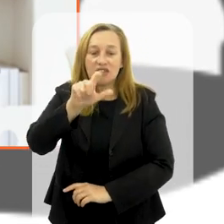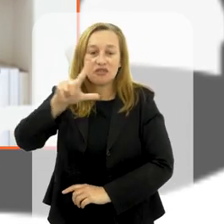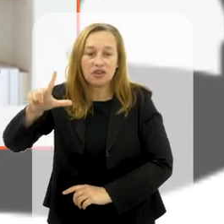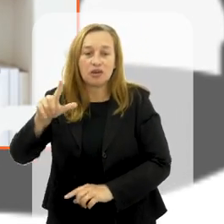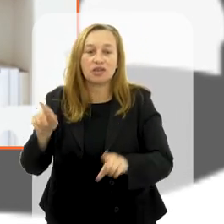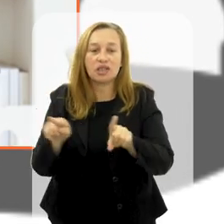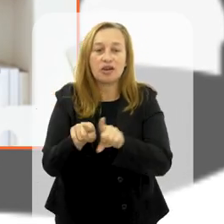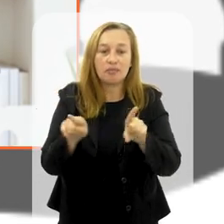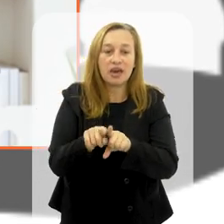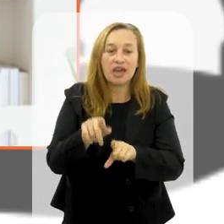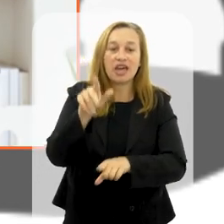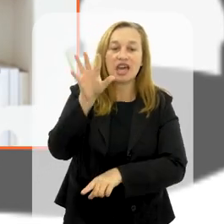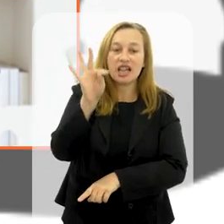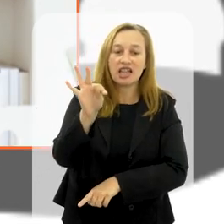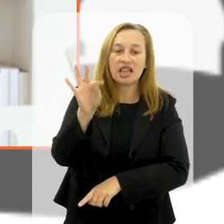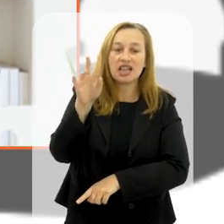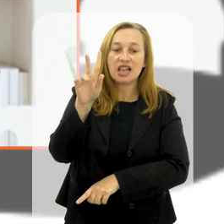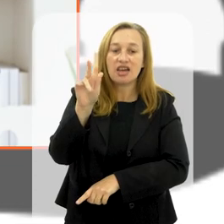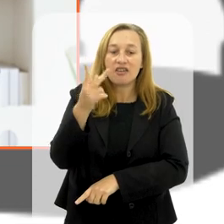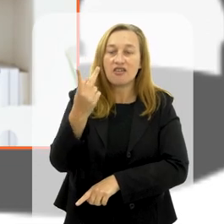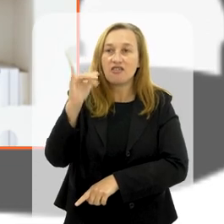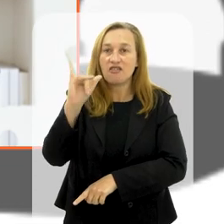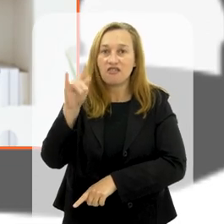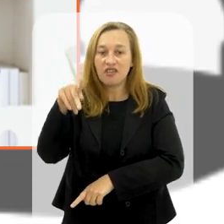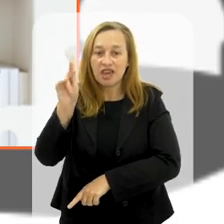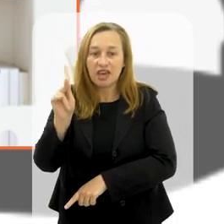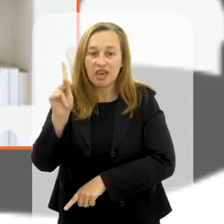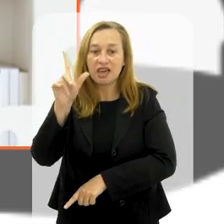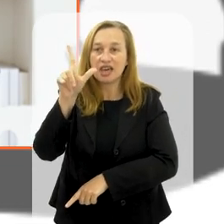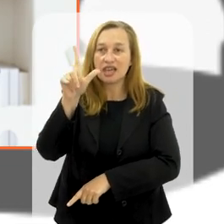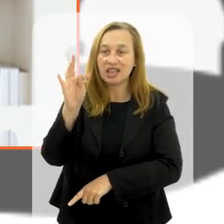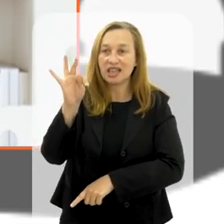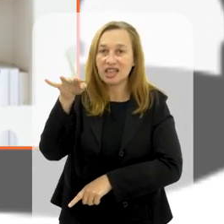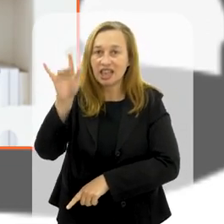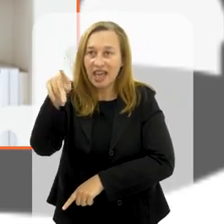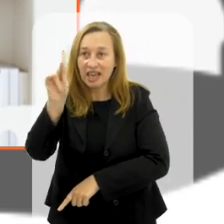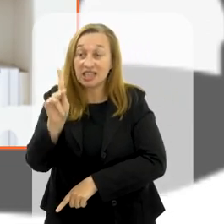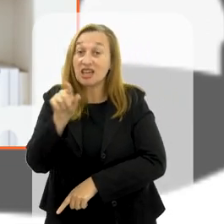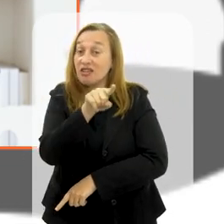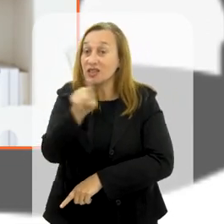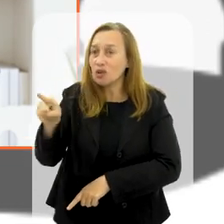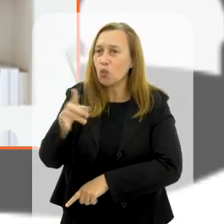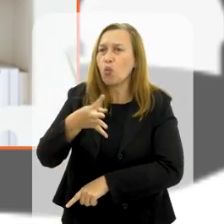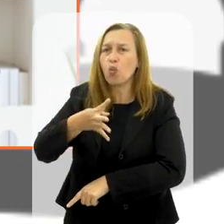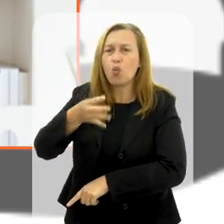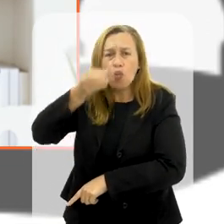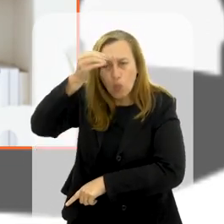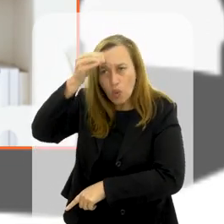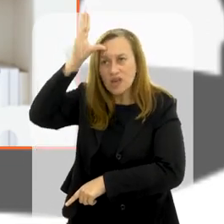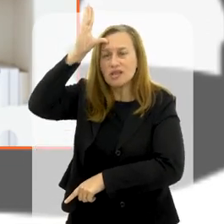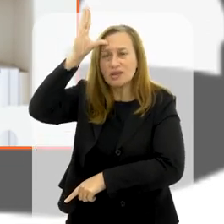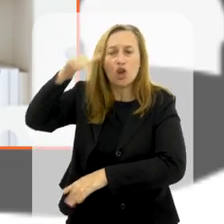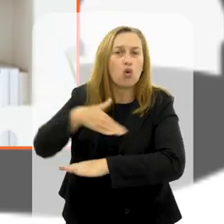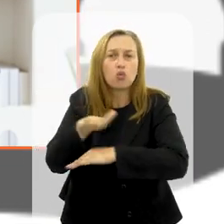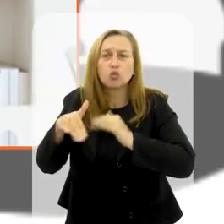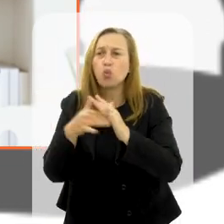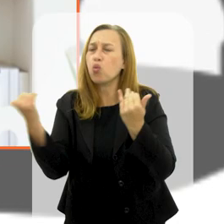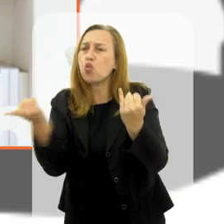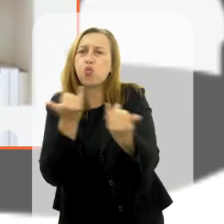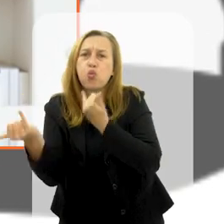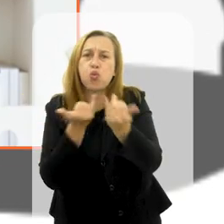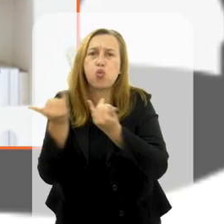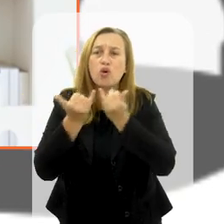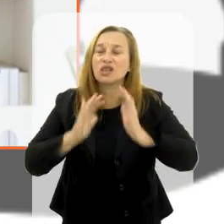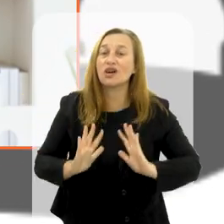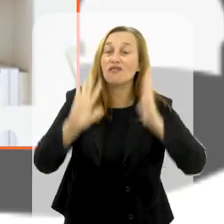crítica e plural para o público, vai te deixar familiarizado com todas as abordagens que